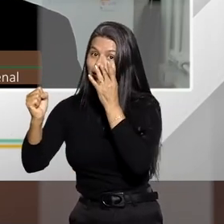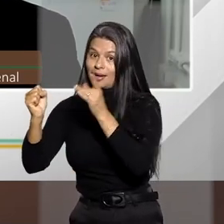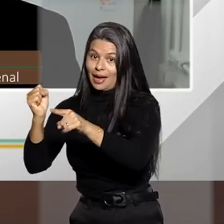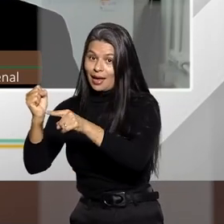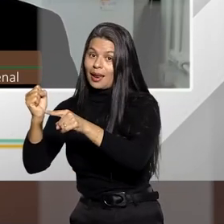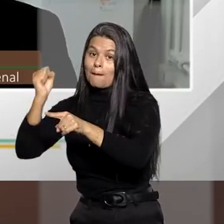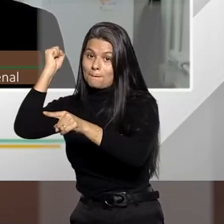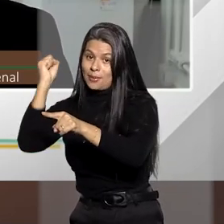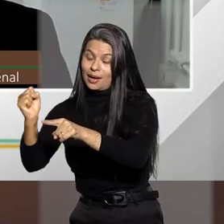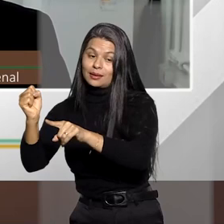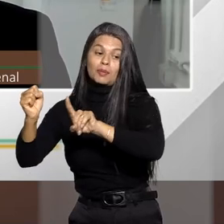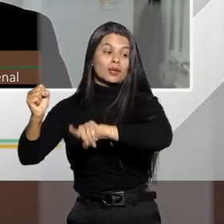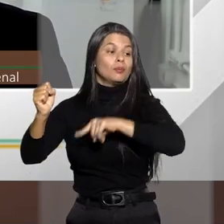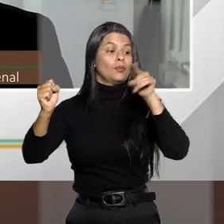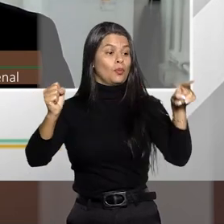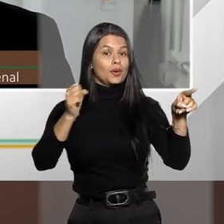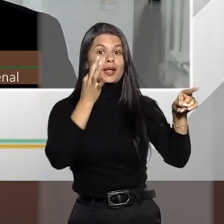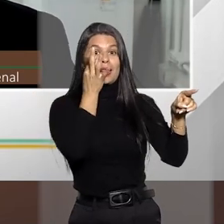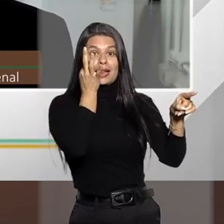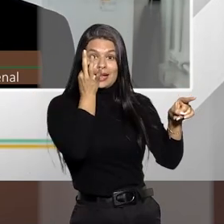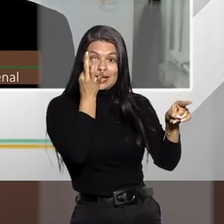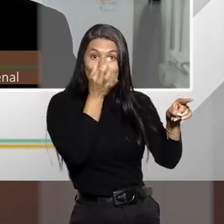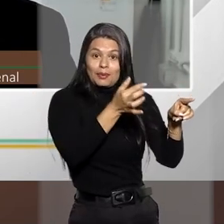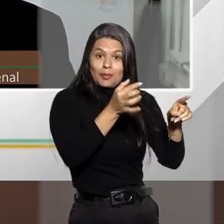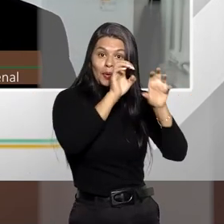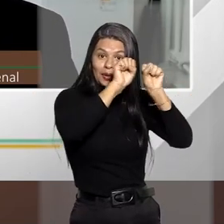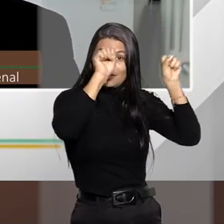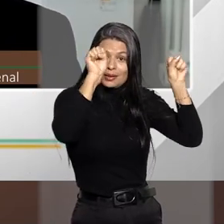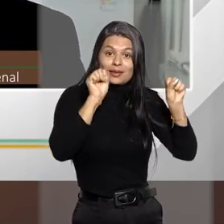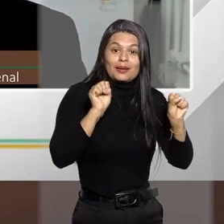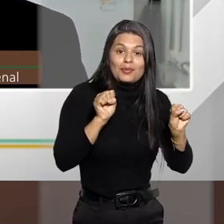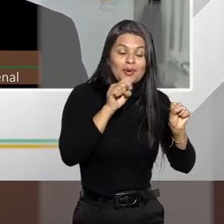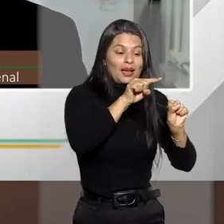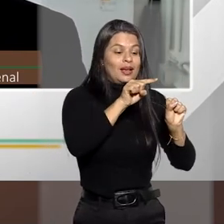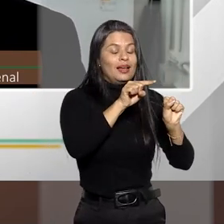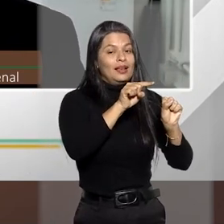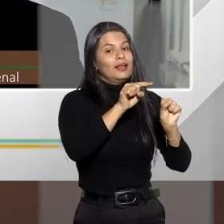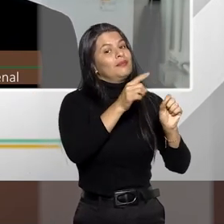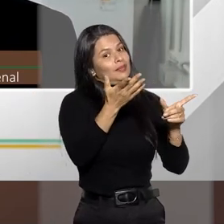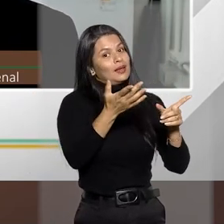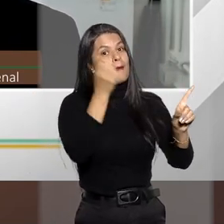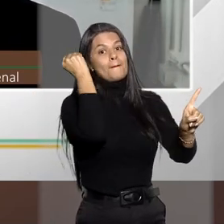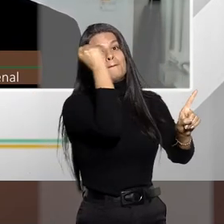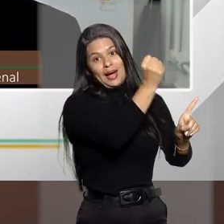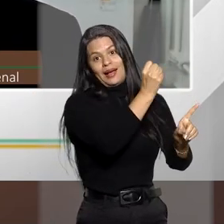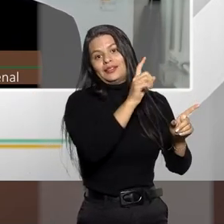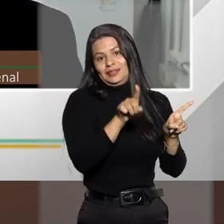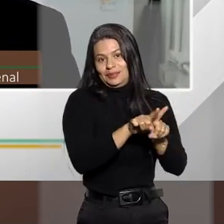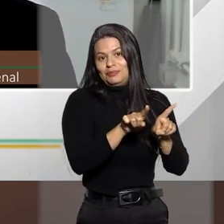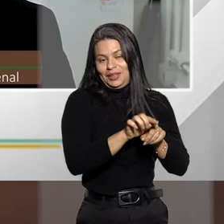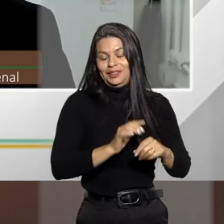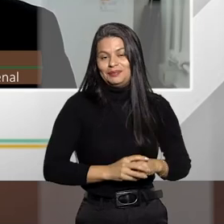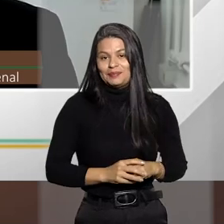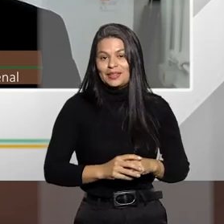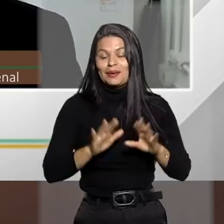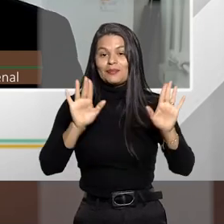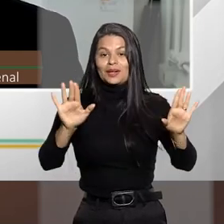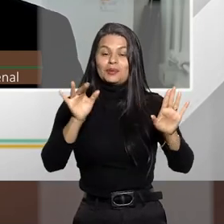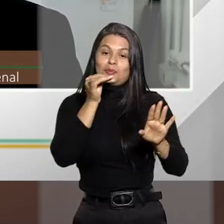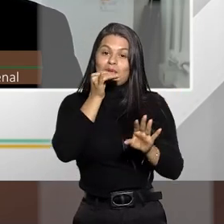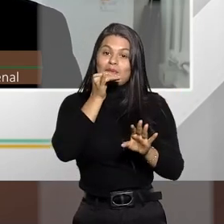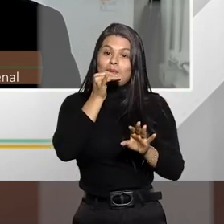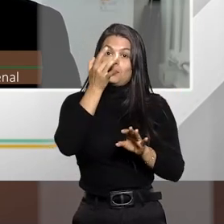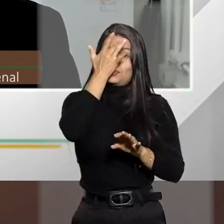ameaça uma testemunha, por exemplo, né? Ou do sujeito que mata o marido. Isso é uma situação que,